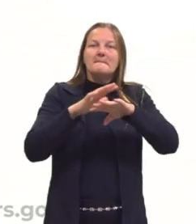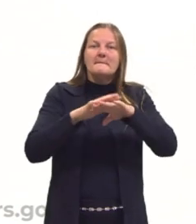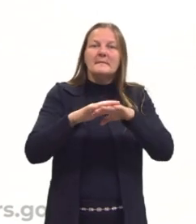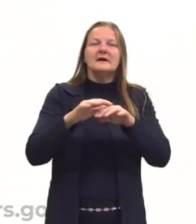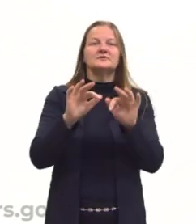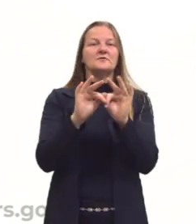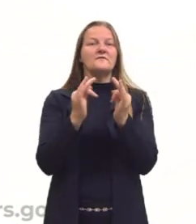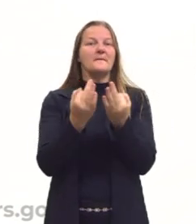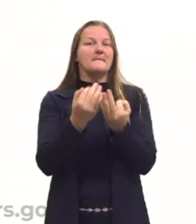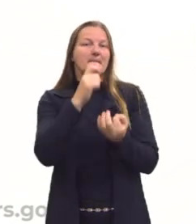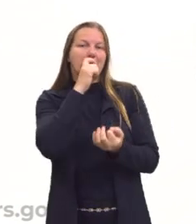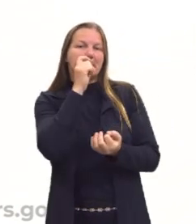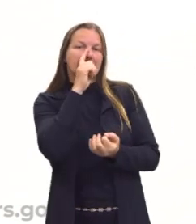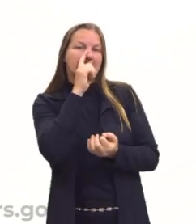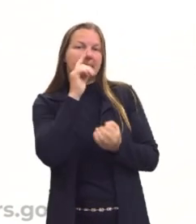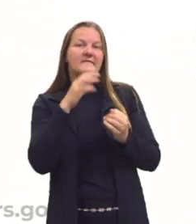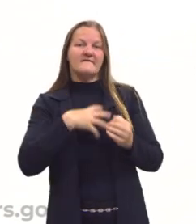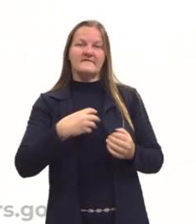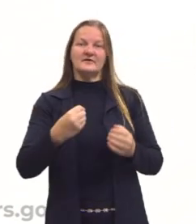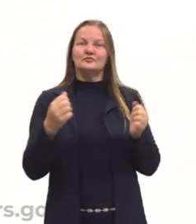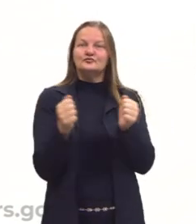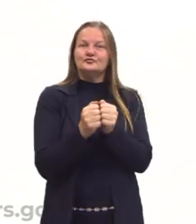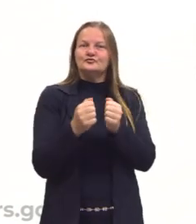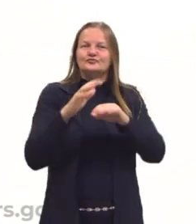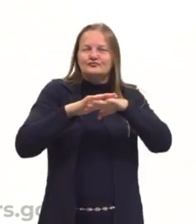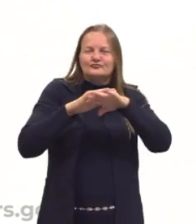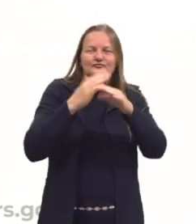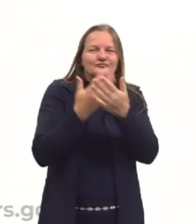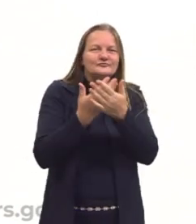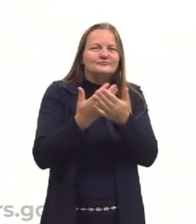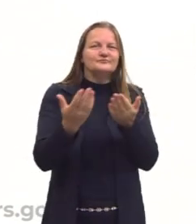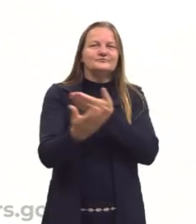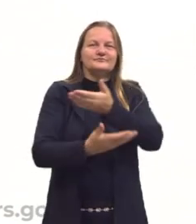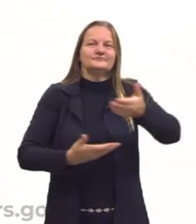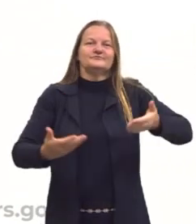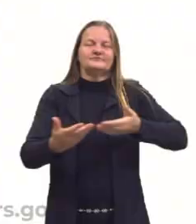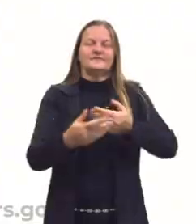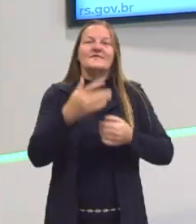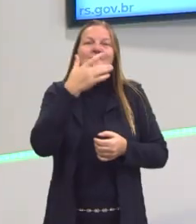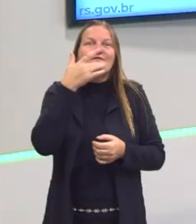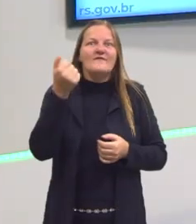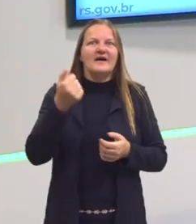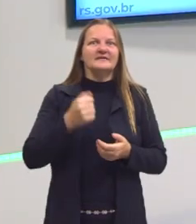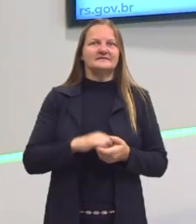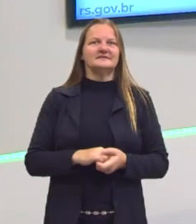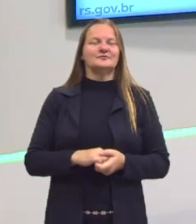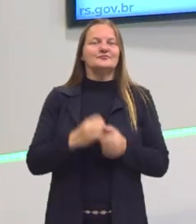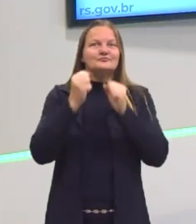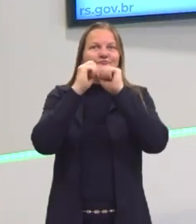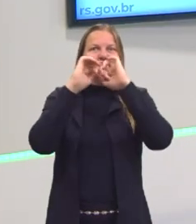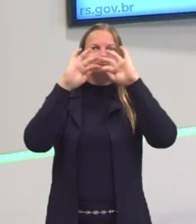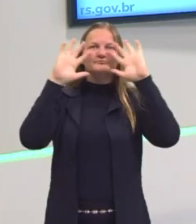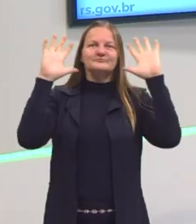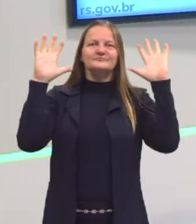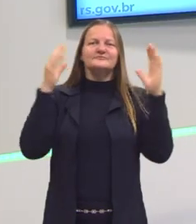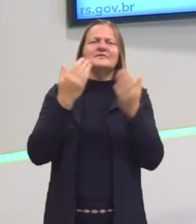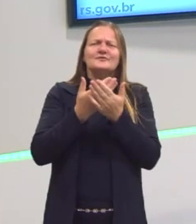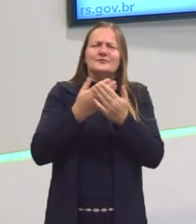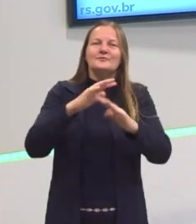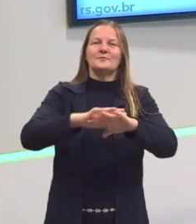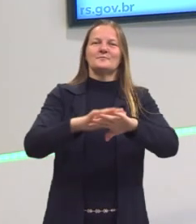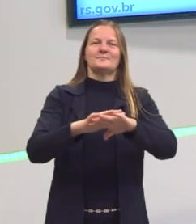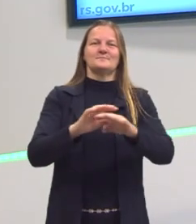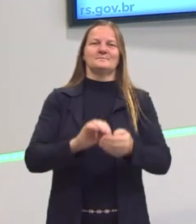para Pais e Filhos, então traz maneiras mais fáceis de a gente compreender os estudos da